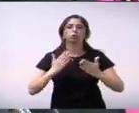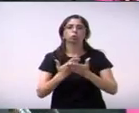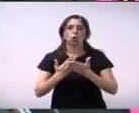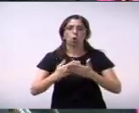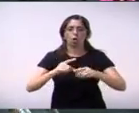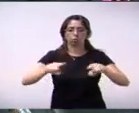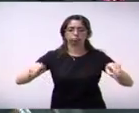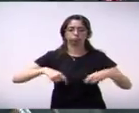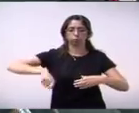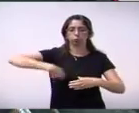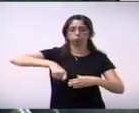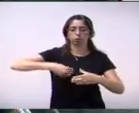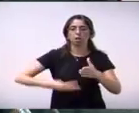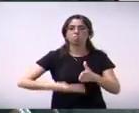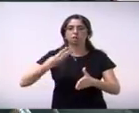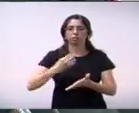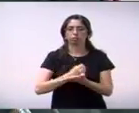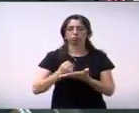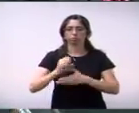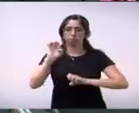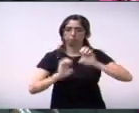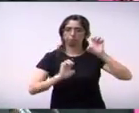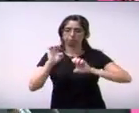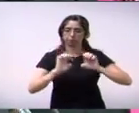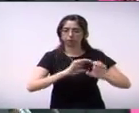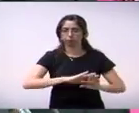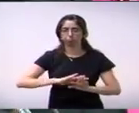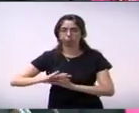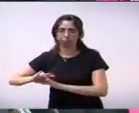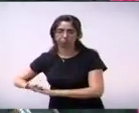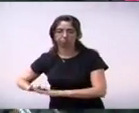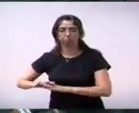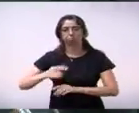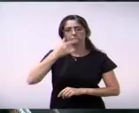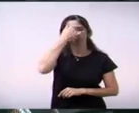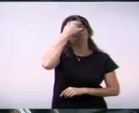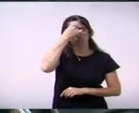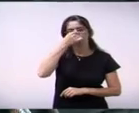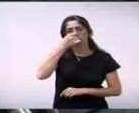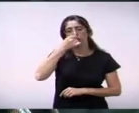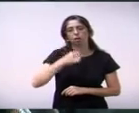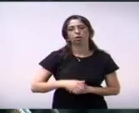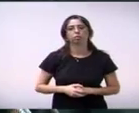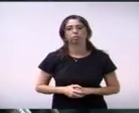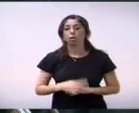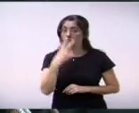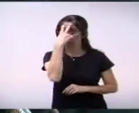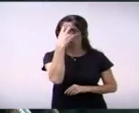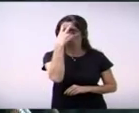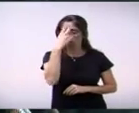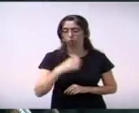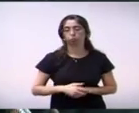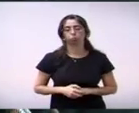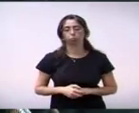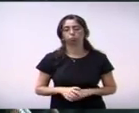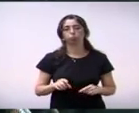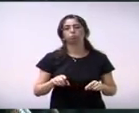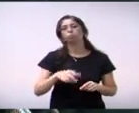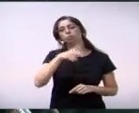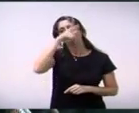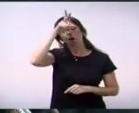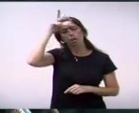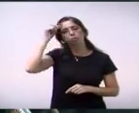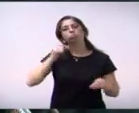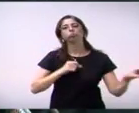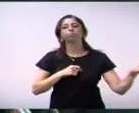Paulínia. 167 do vereador Fábio Valadão requer informações ao Executivo e a CETESP sobre a